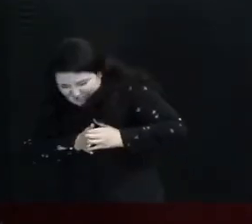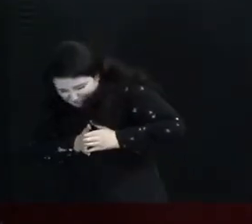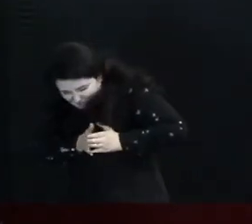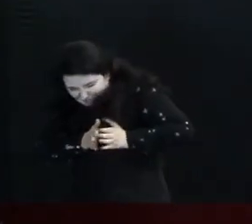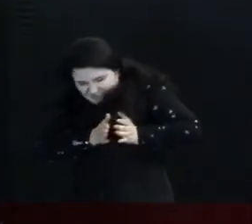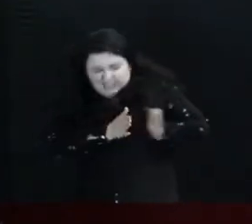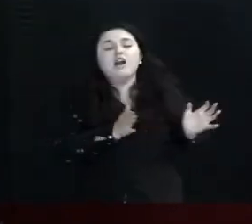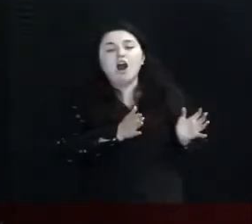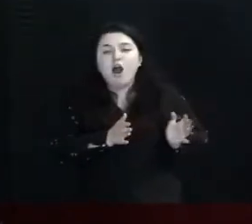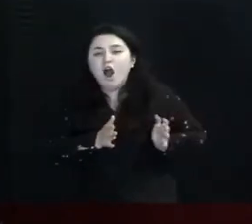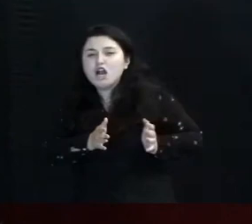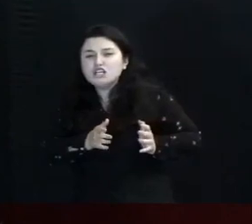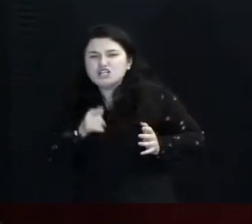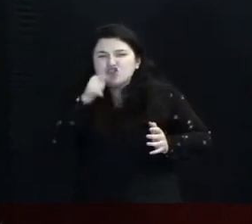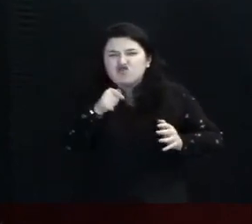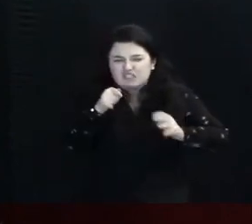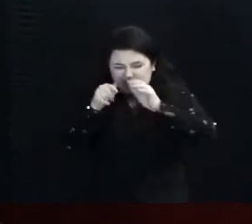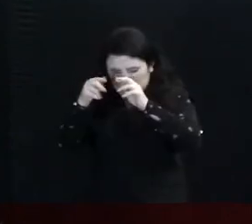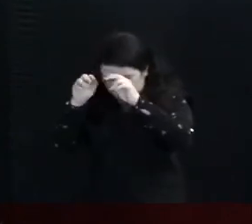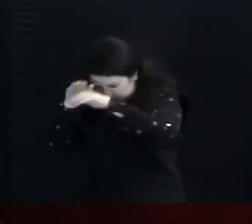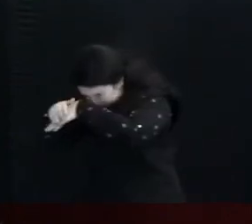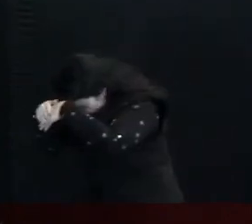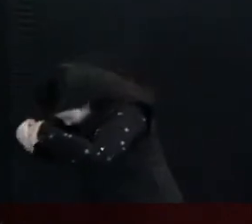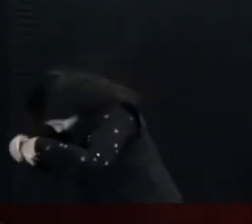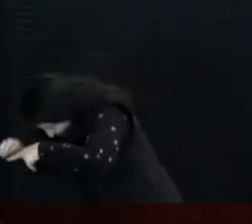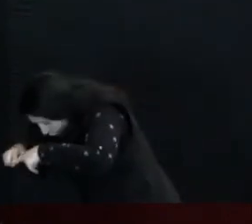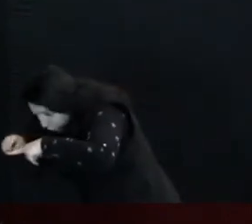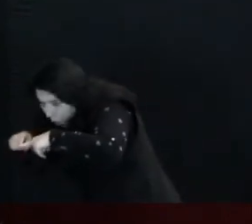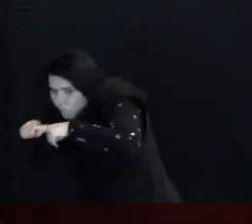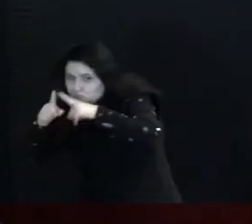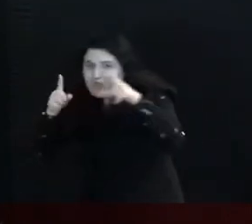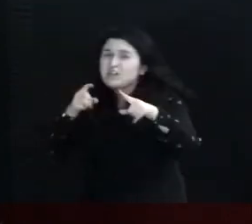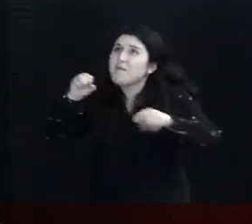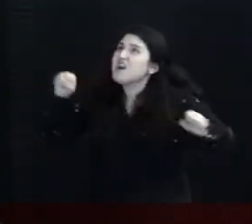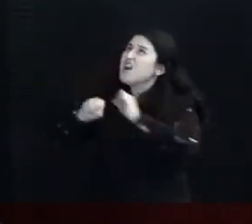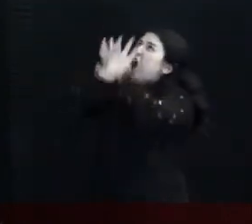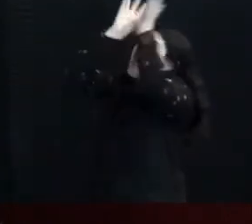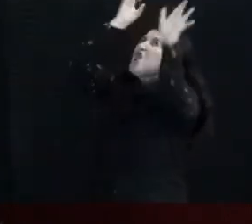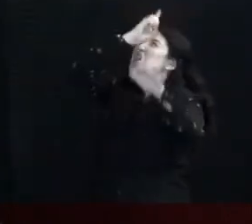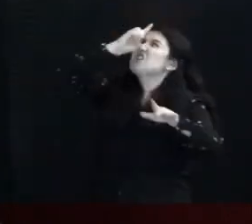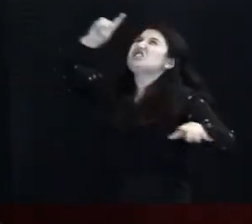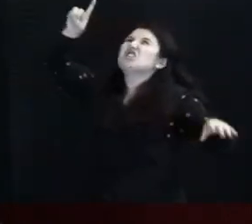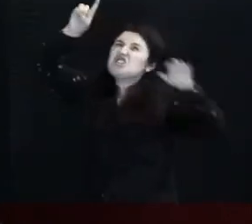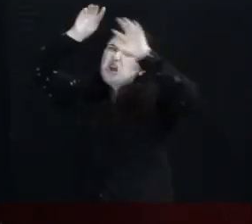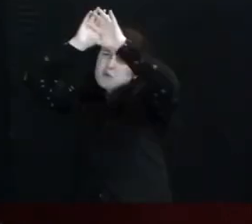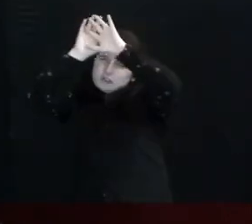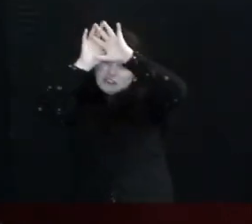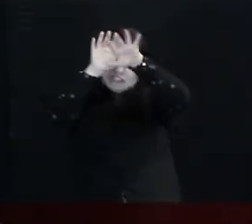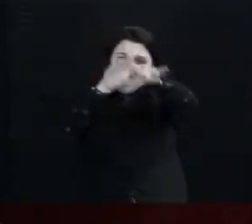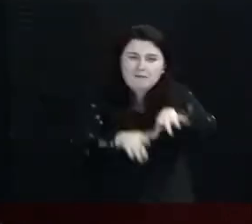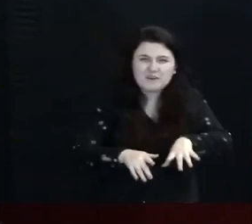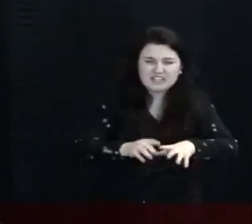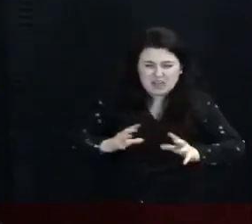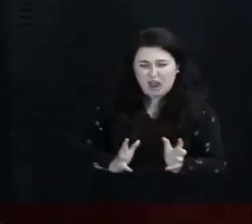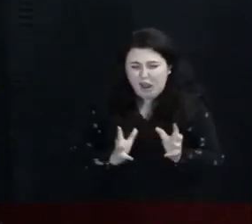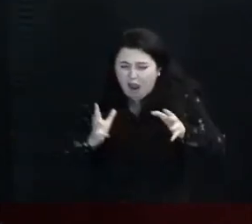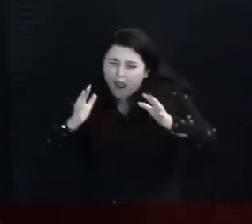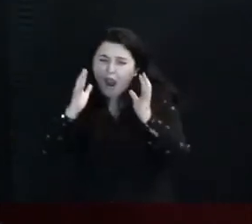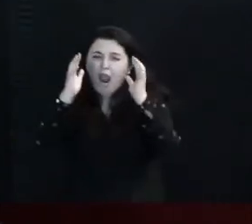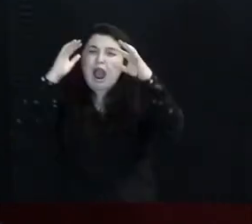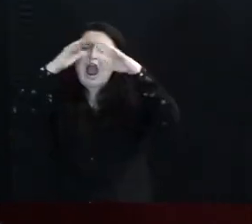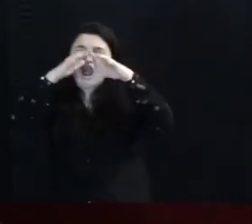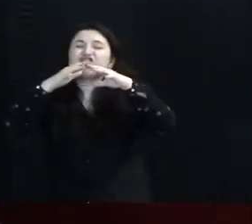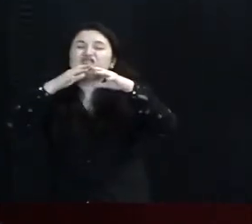você esteja Sendo humilhado Mas é para que A glória de Deus apareça É para que esse vaso Desfeito possa